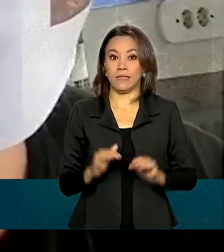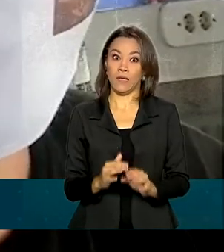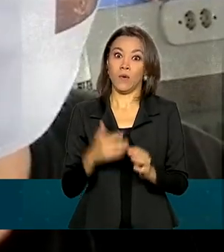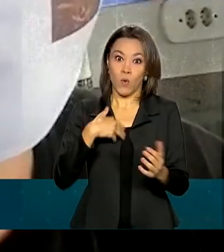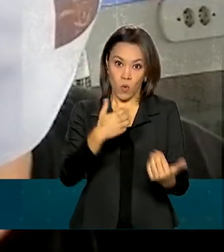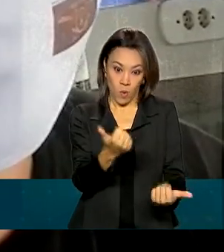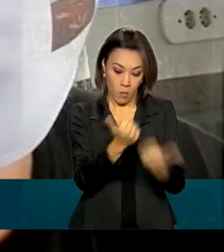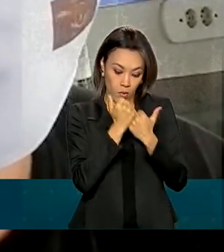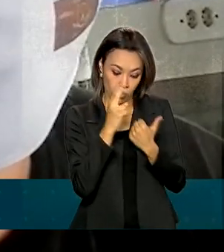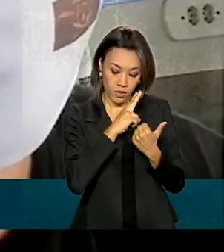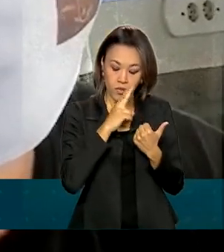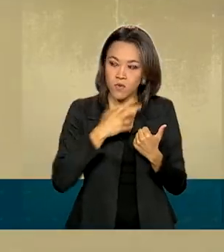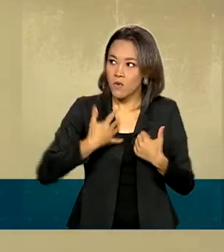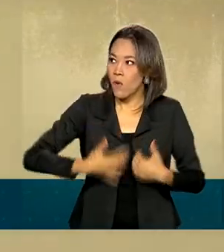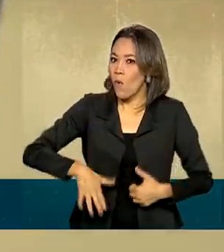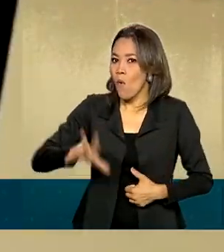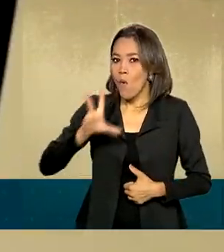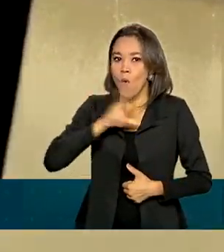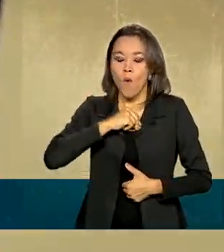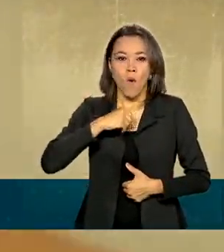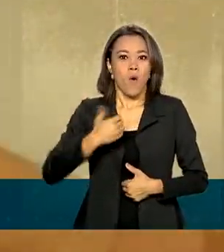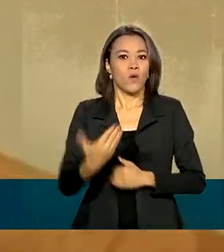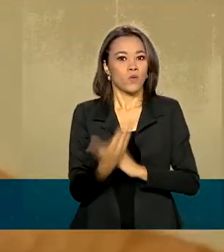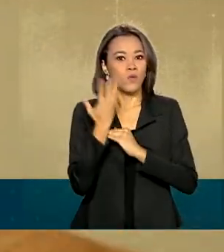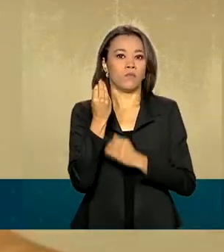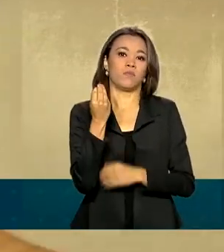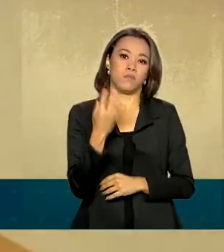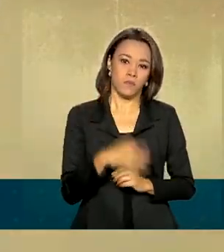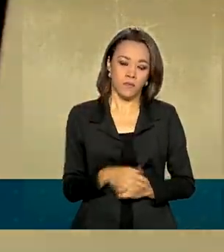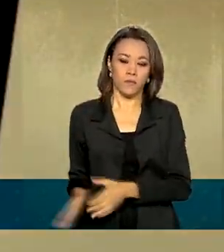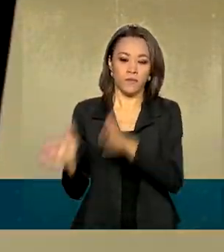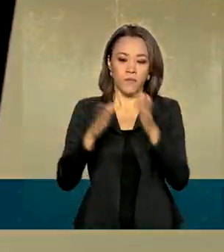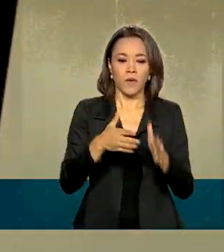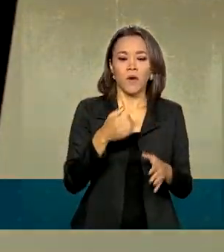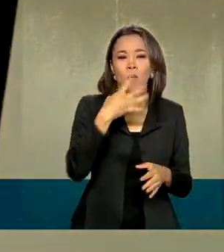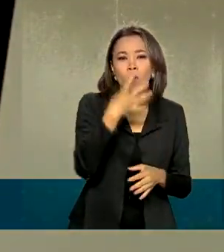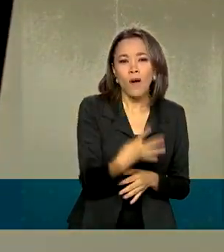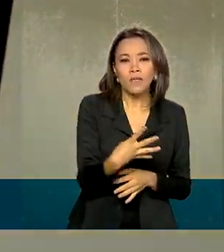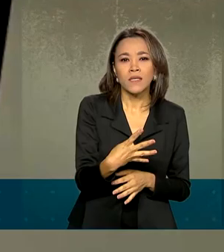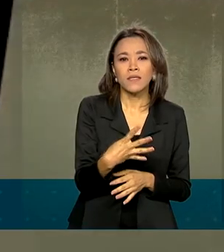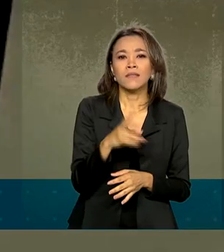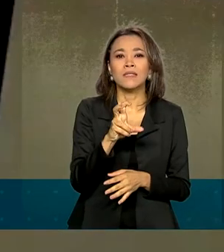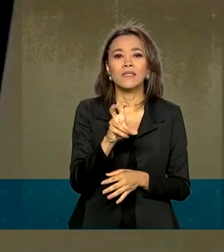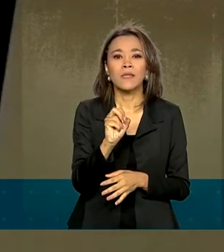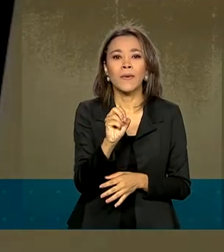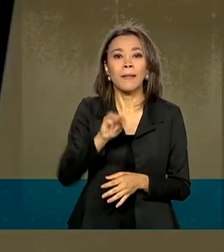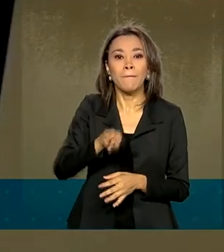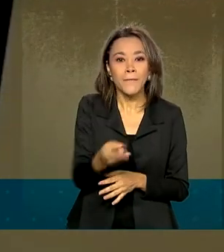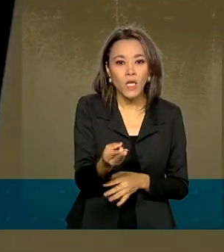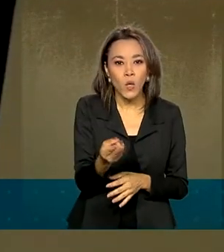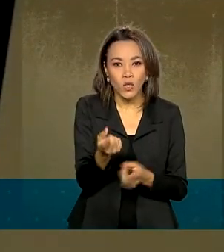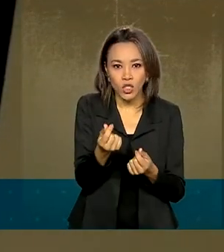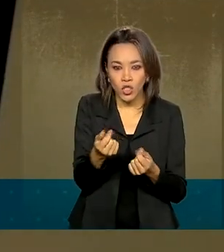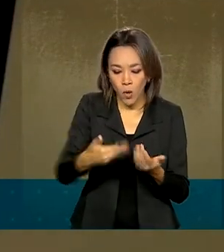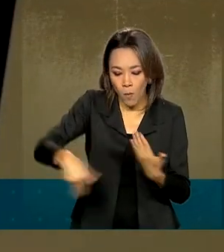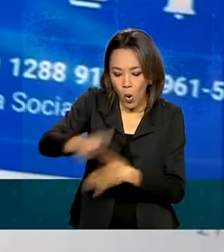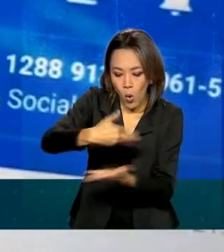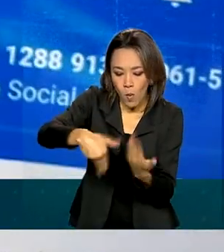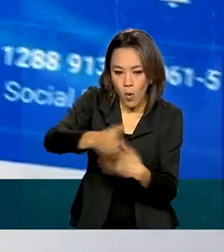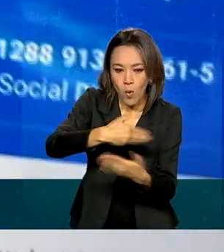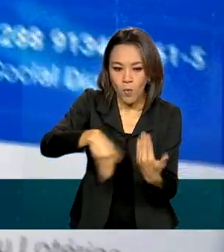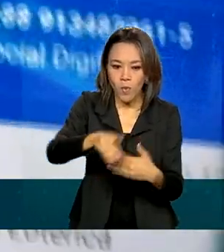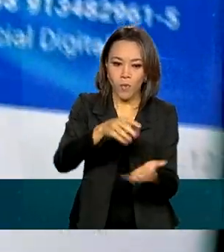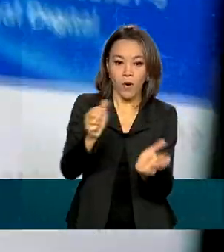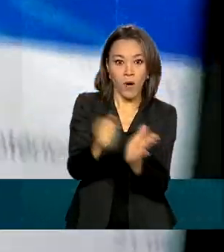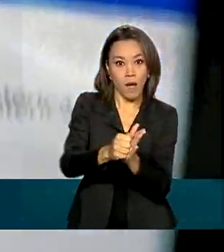auxiliou muito, ele ajudou muito. Quase 450 milhões de transações foram realizadas pelo Caixa Tem,